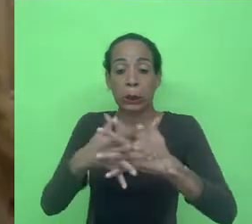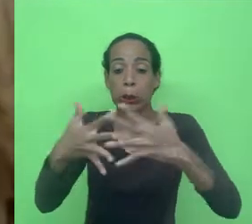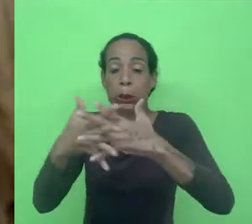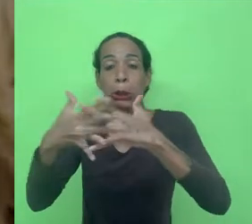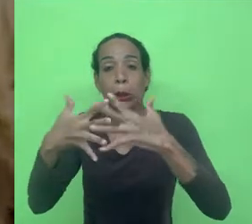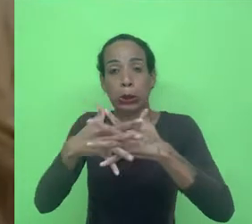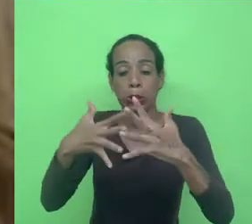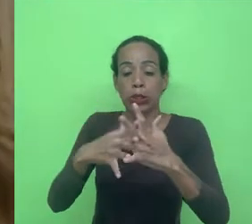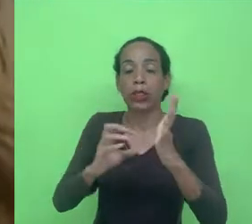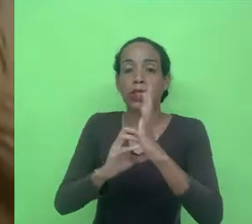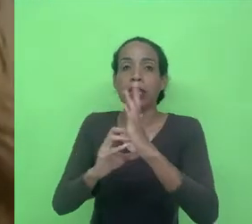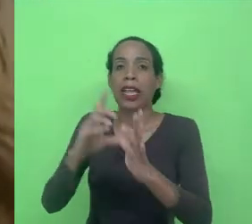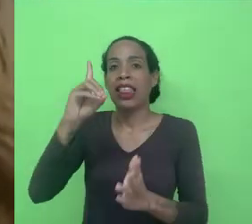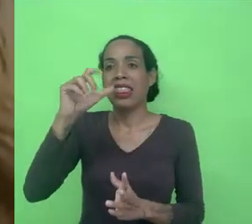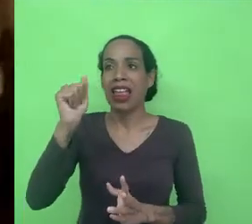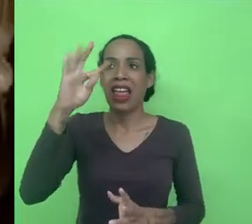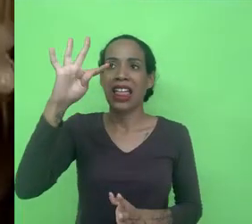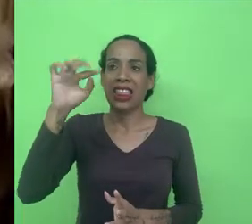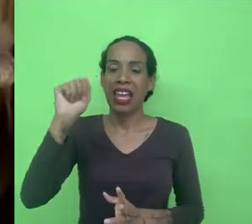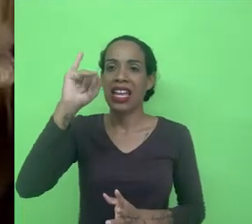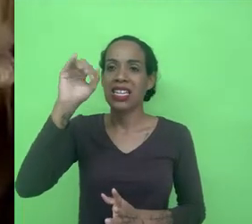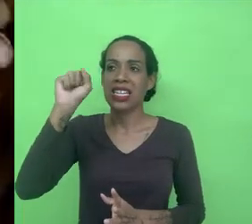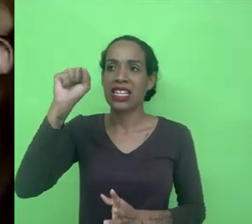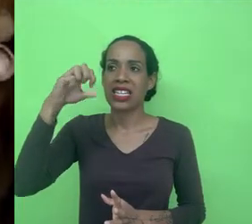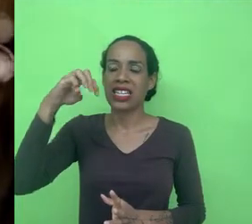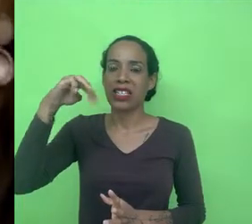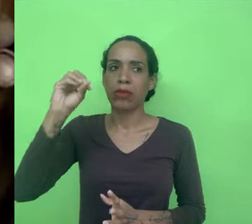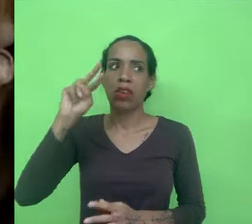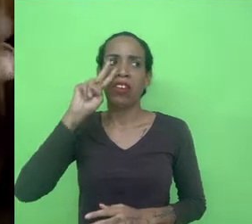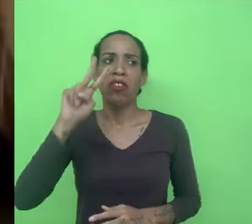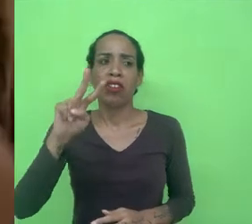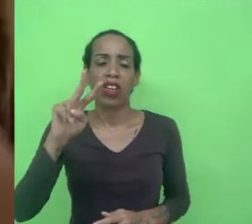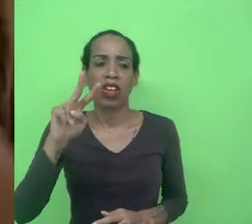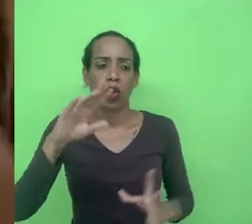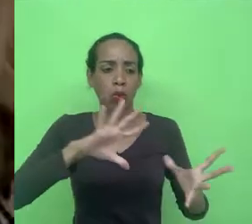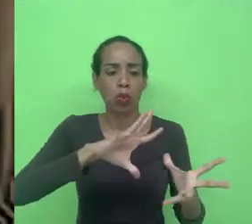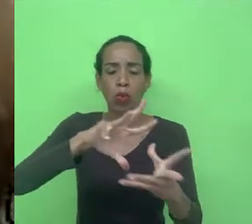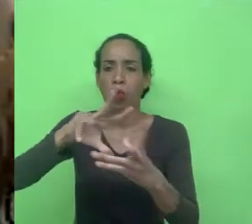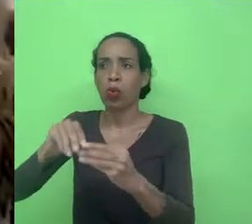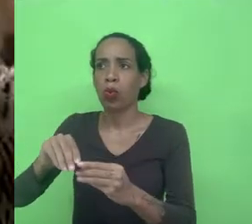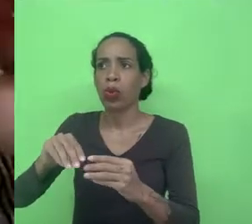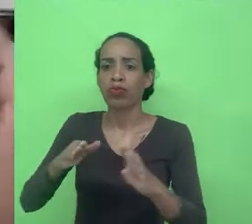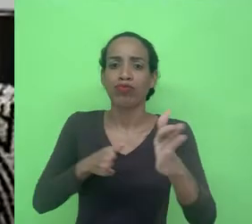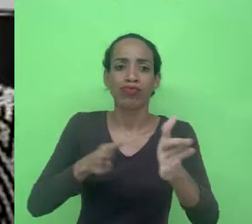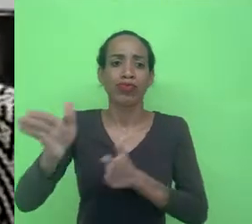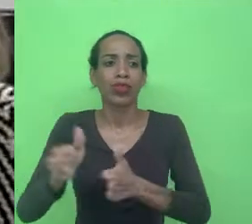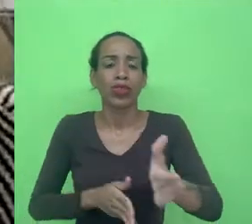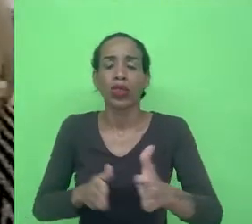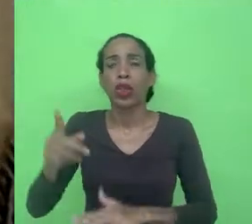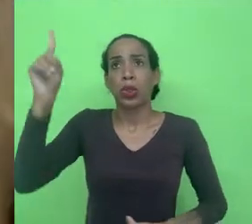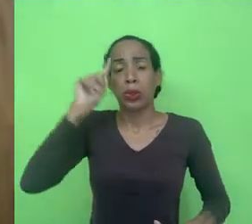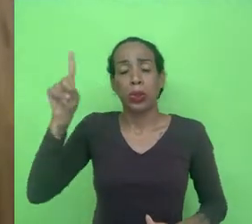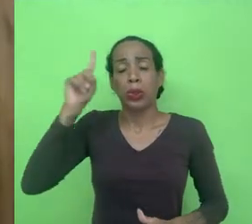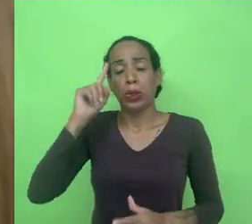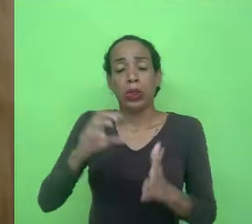dataísmo que ele diz que ele enxerga o dataísmo enxerga o universo como um fluxo constante de dados onde